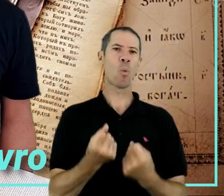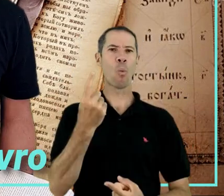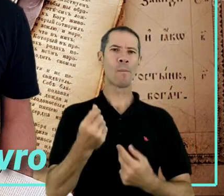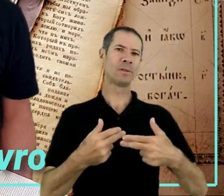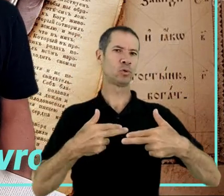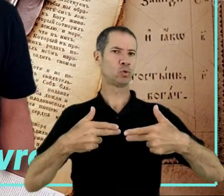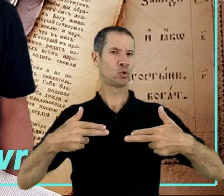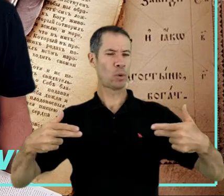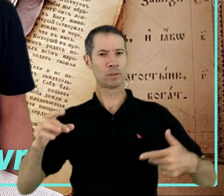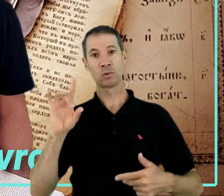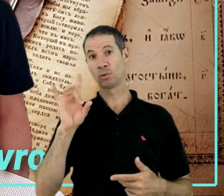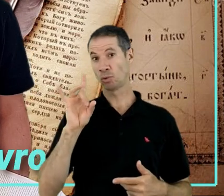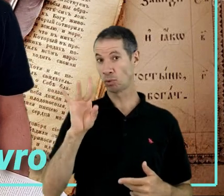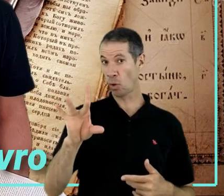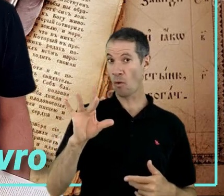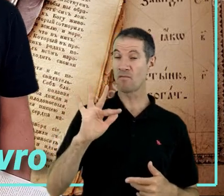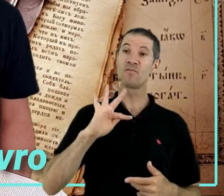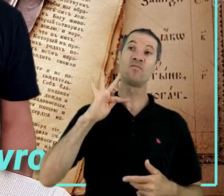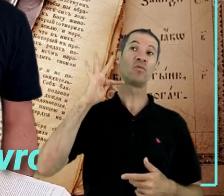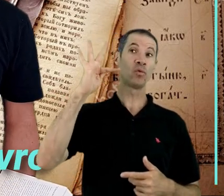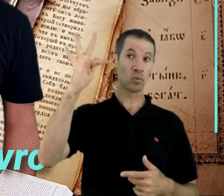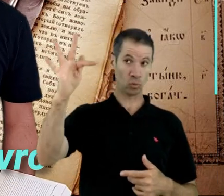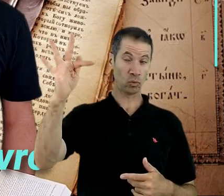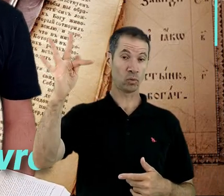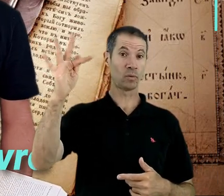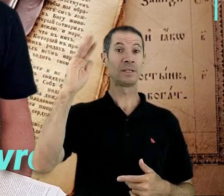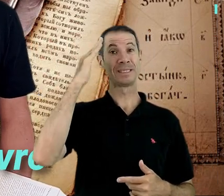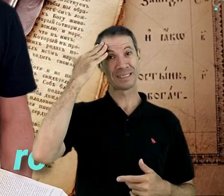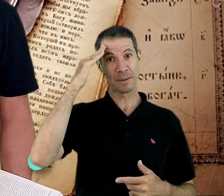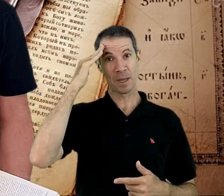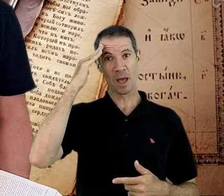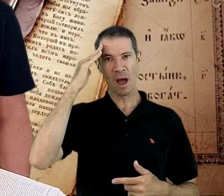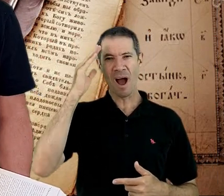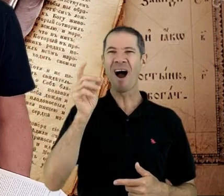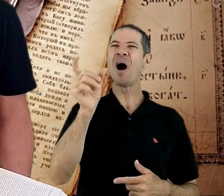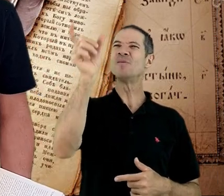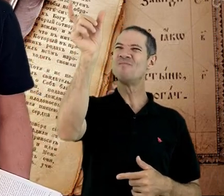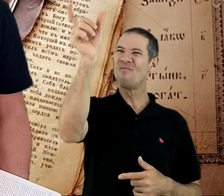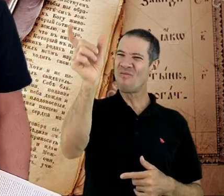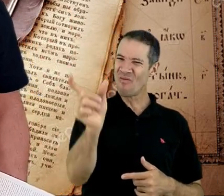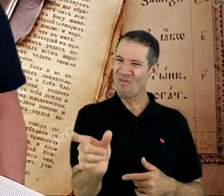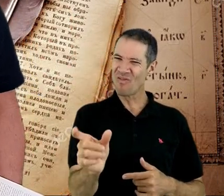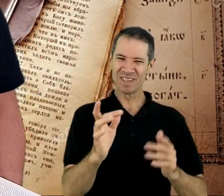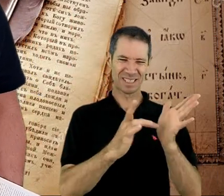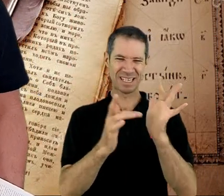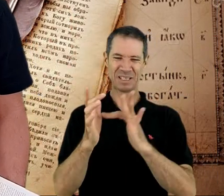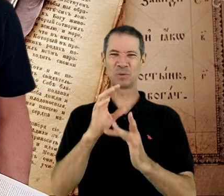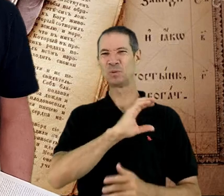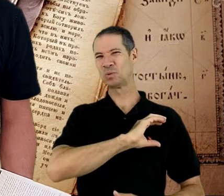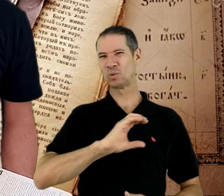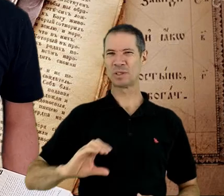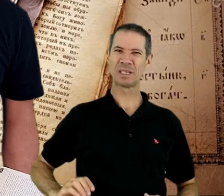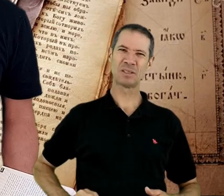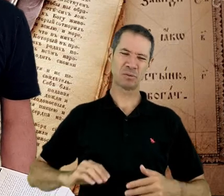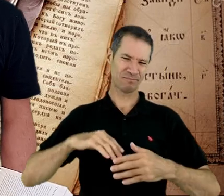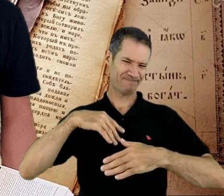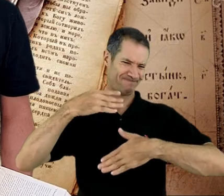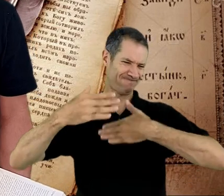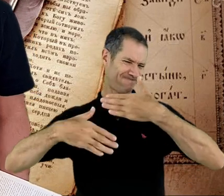nós só vamos ver acontecer na pessoa de Jesus Cristo. Muitos anos, à